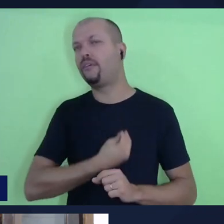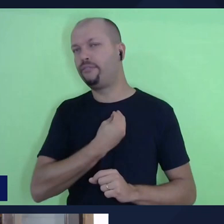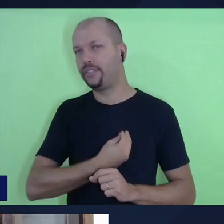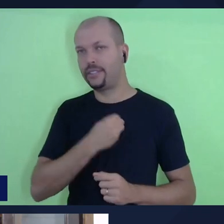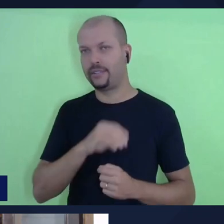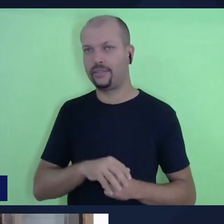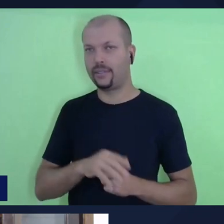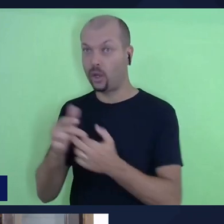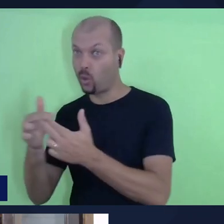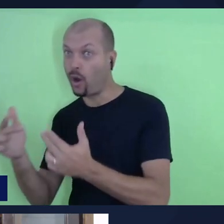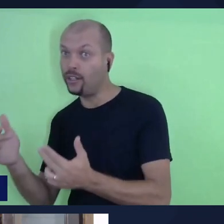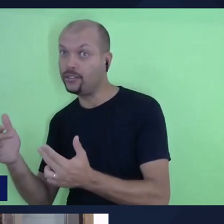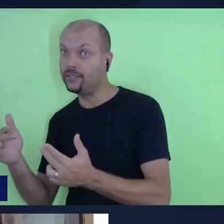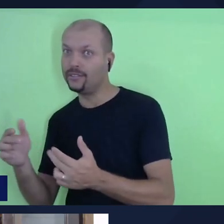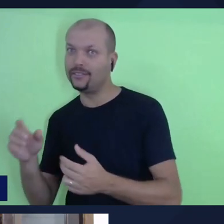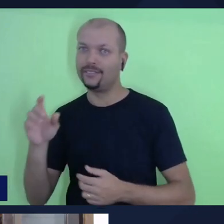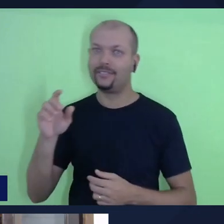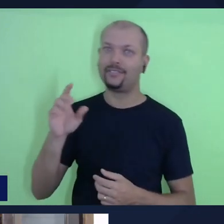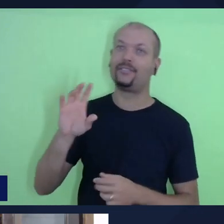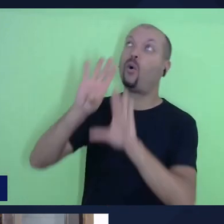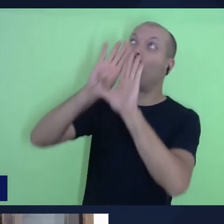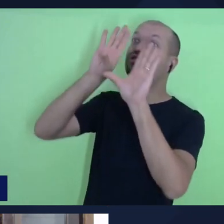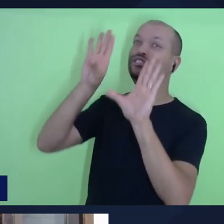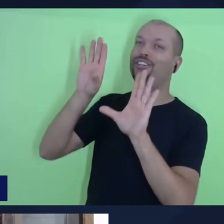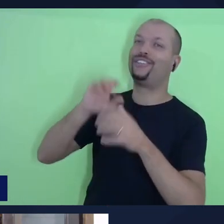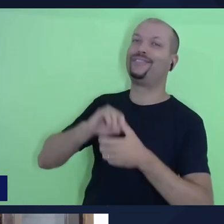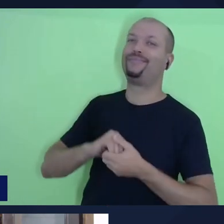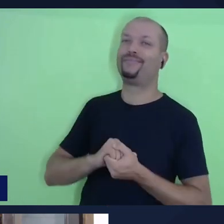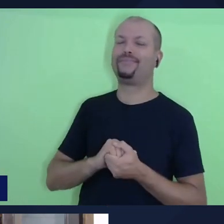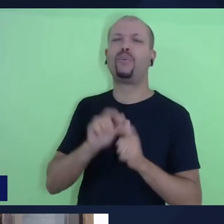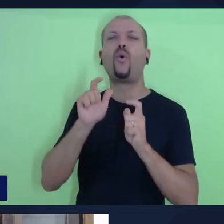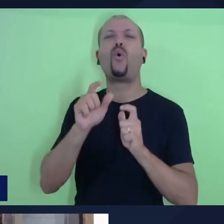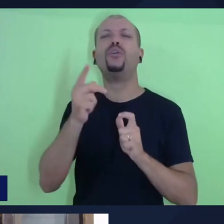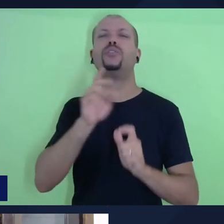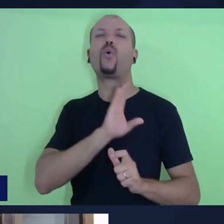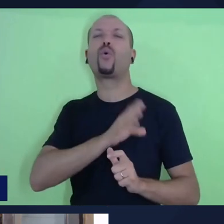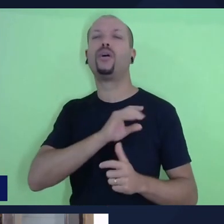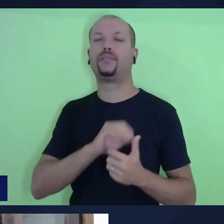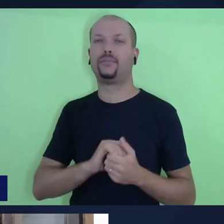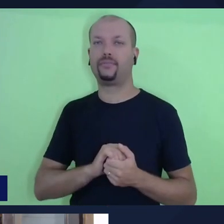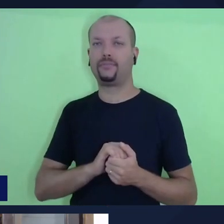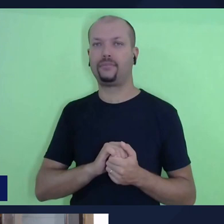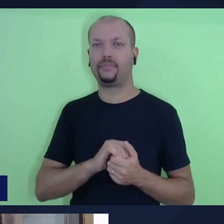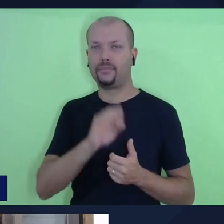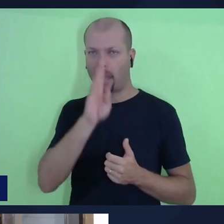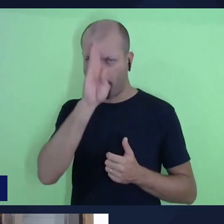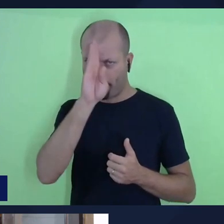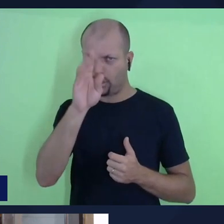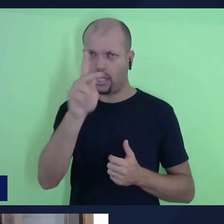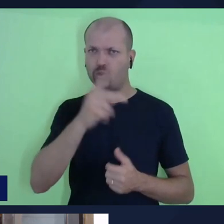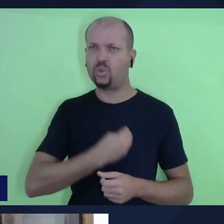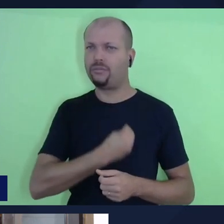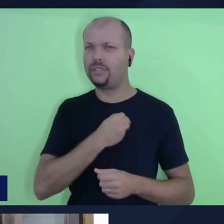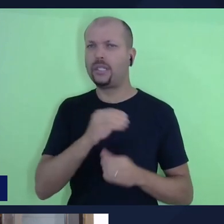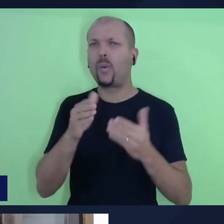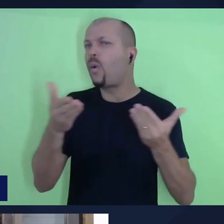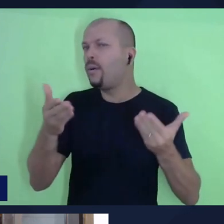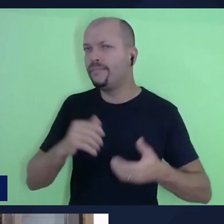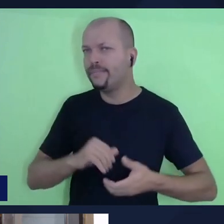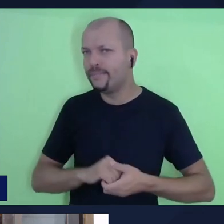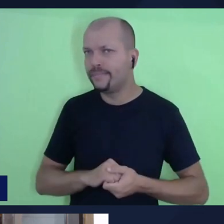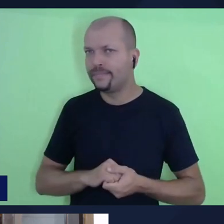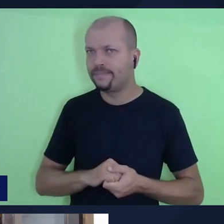onde está o teu coração? É ali que está o teu tesouro. Nós estamos